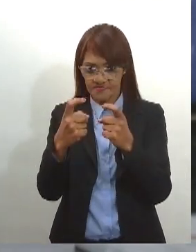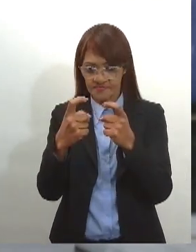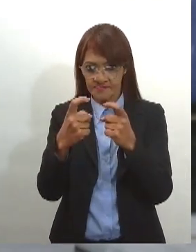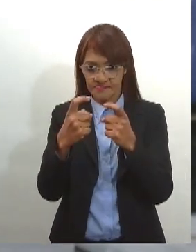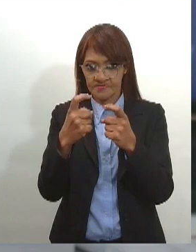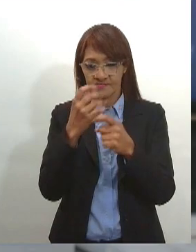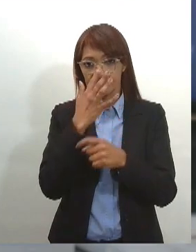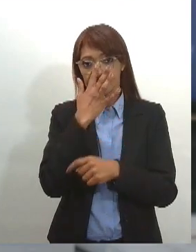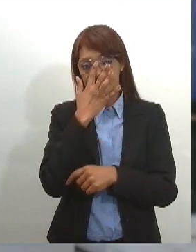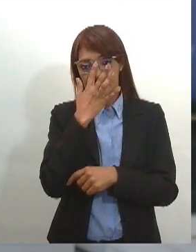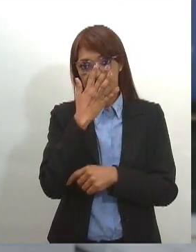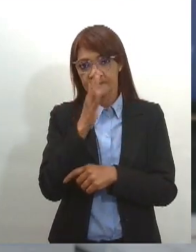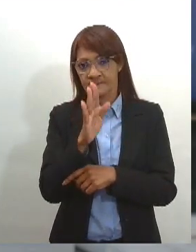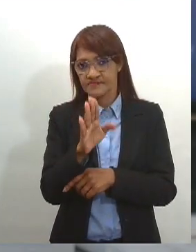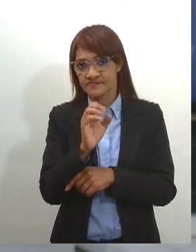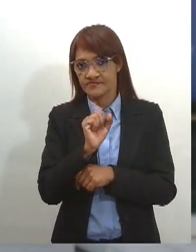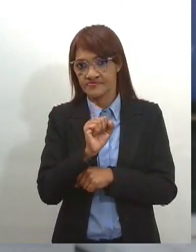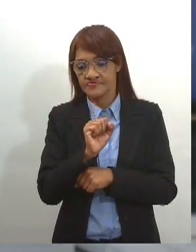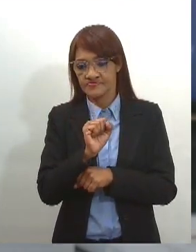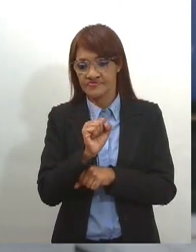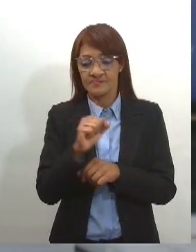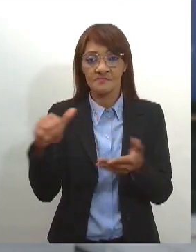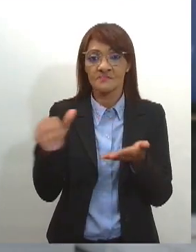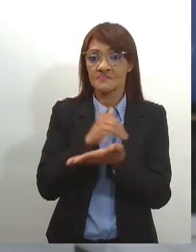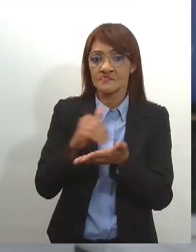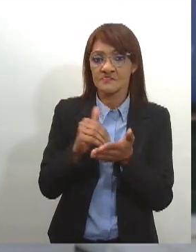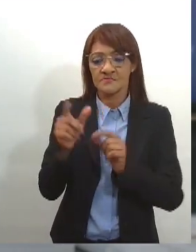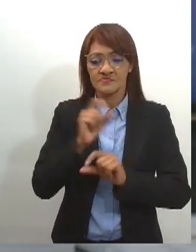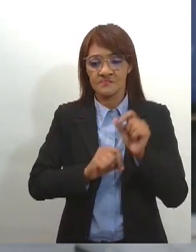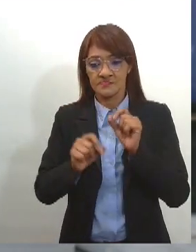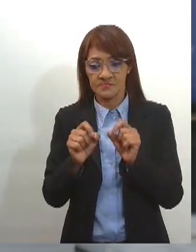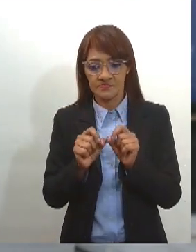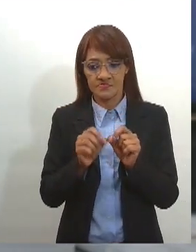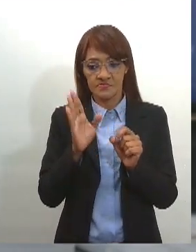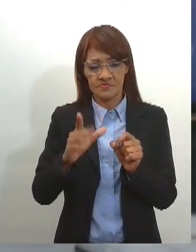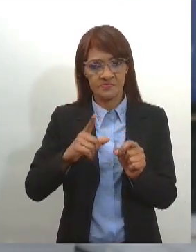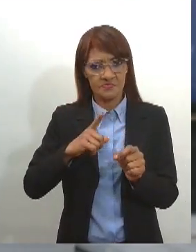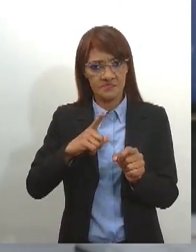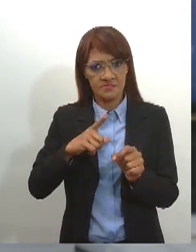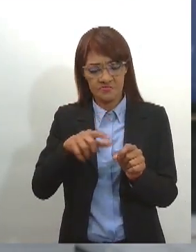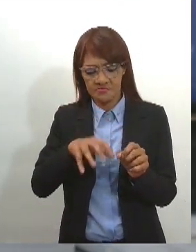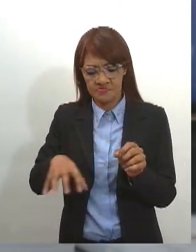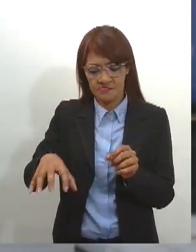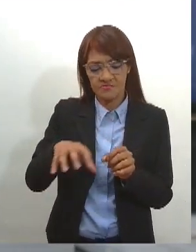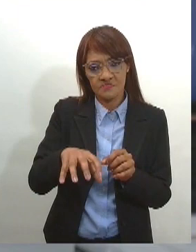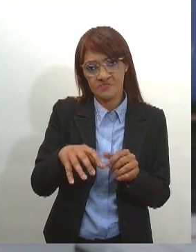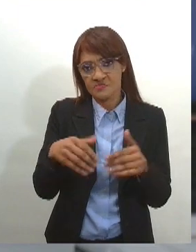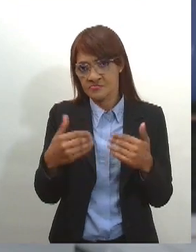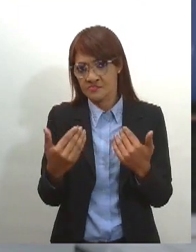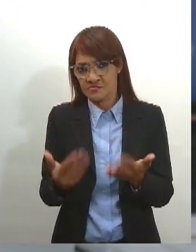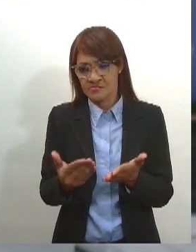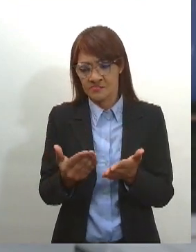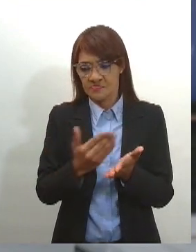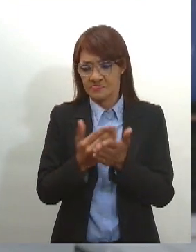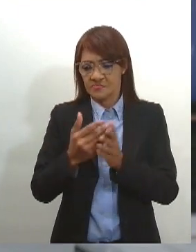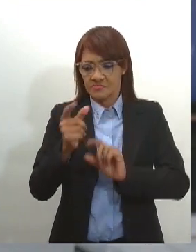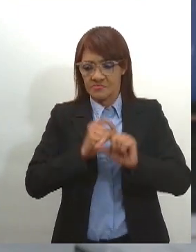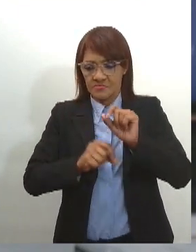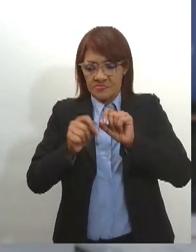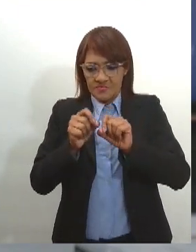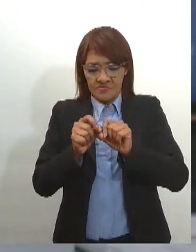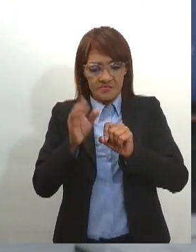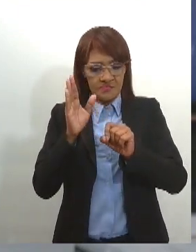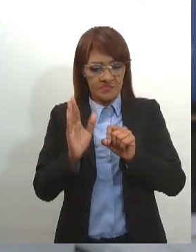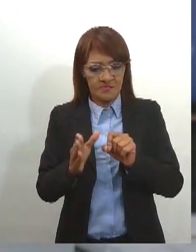grande ação da Secretaria, exatamente essa articulação de rede, que é o que a gente tem feito desde o início. Então, é uma atuação muito próxima da SSP, uma